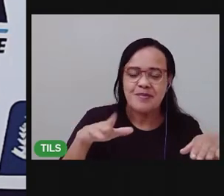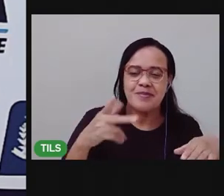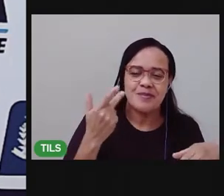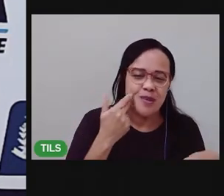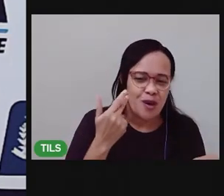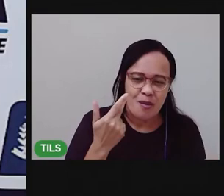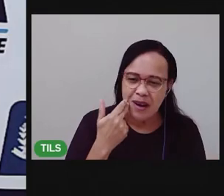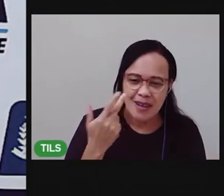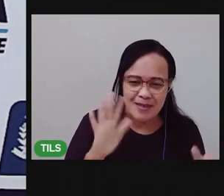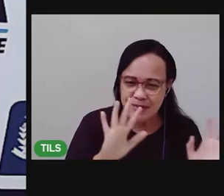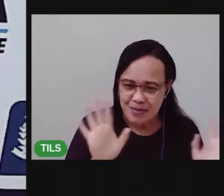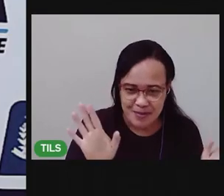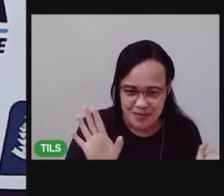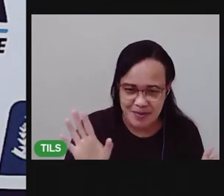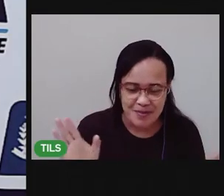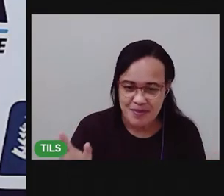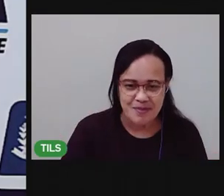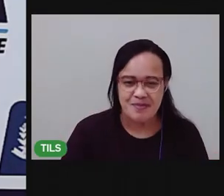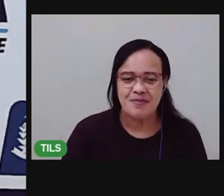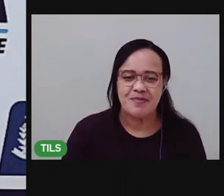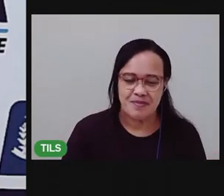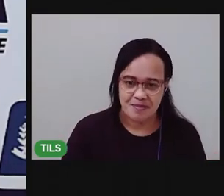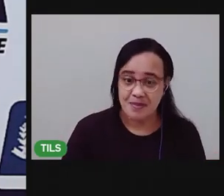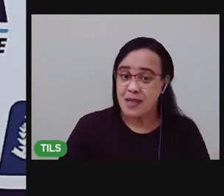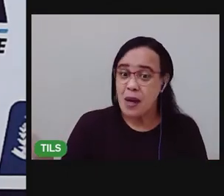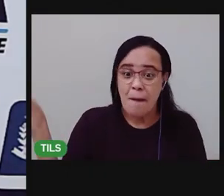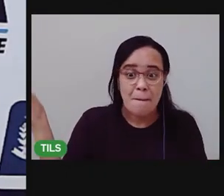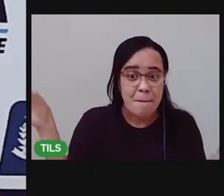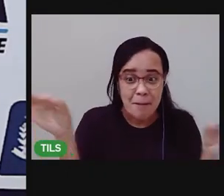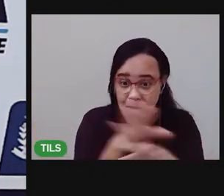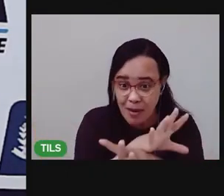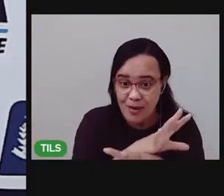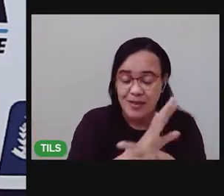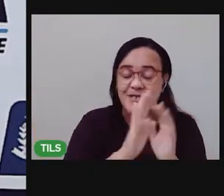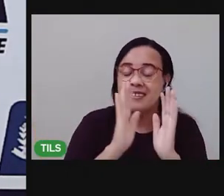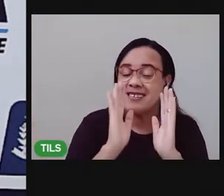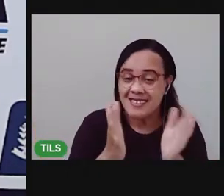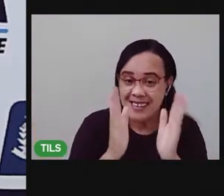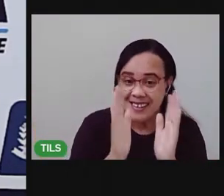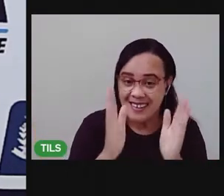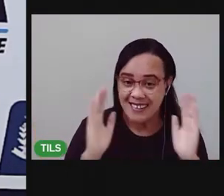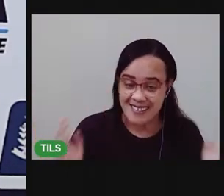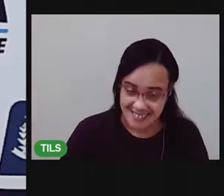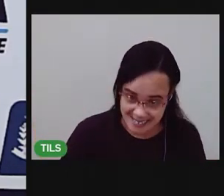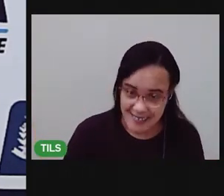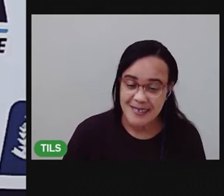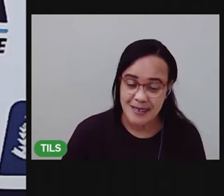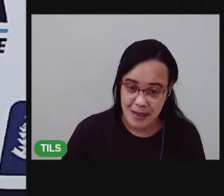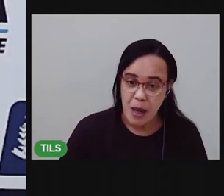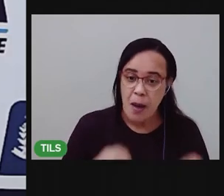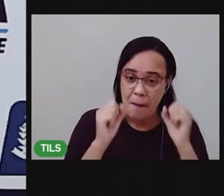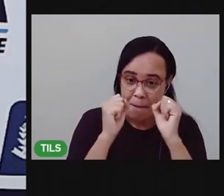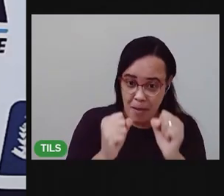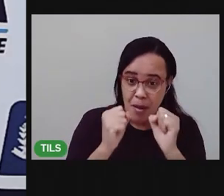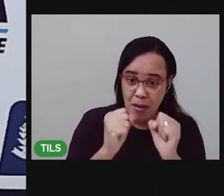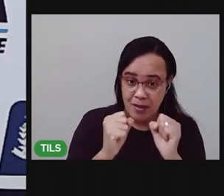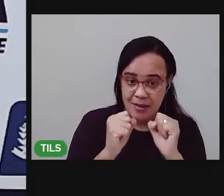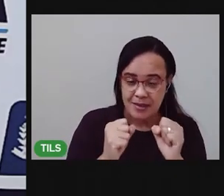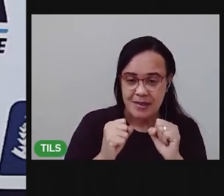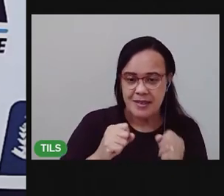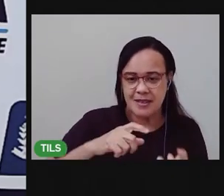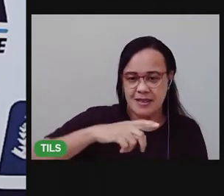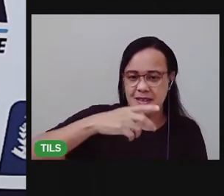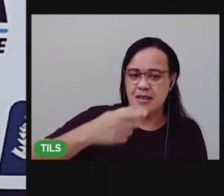já está pronto o nosso antemorfo você pode utilizar aí na sua casa uma